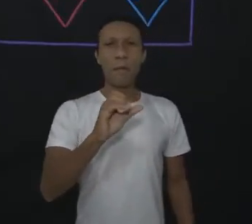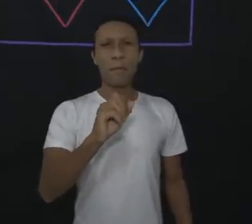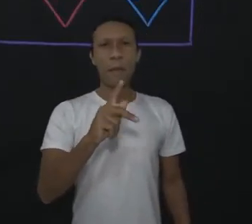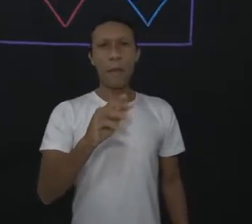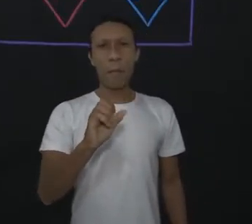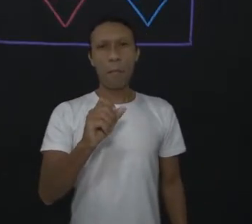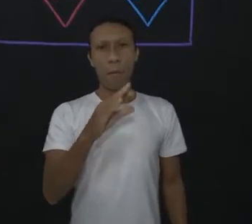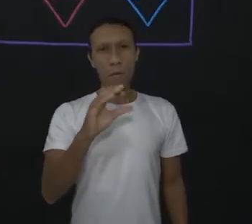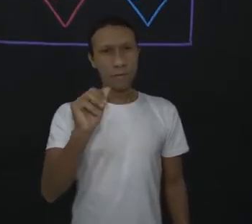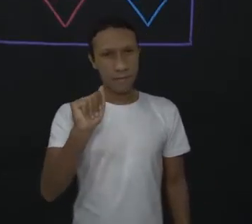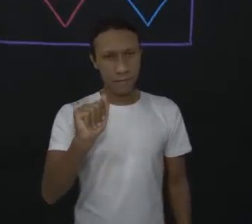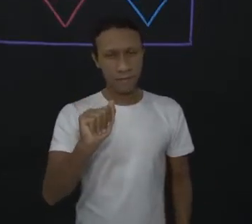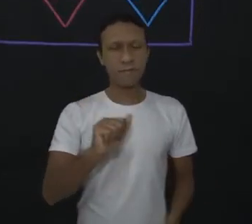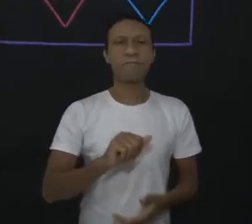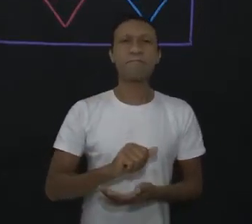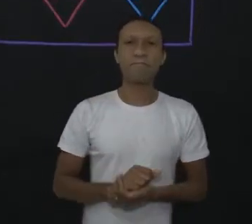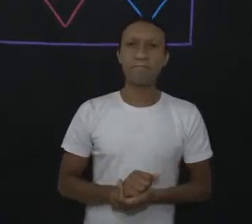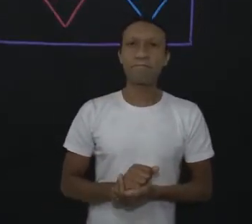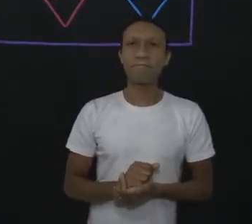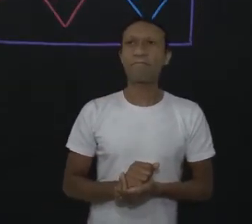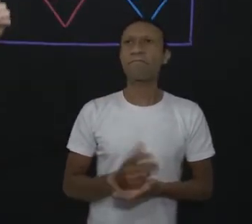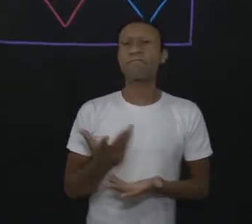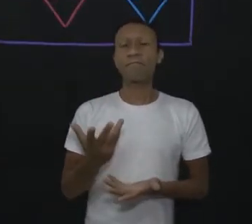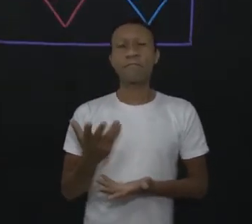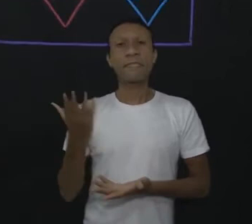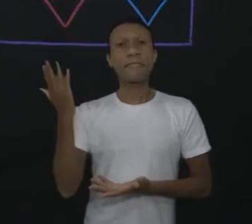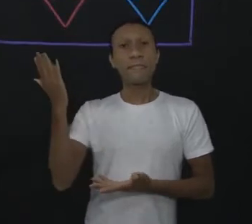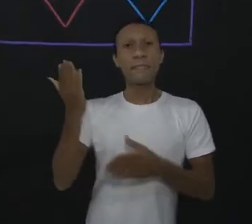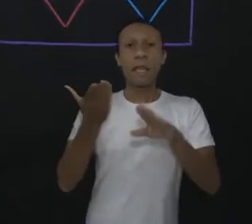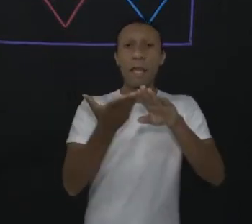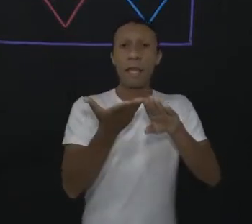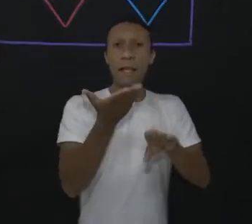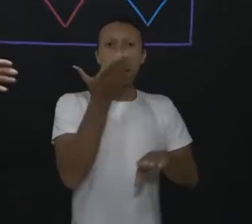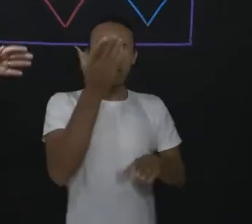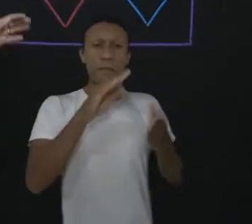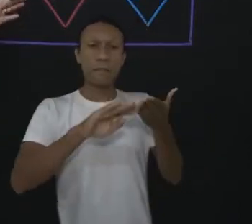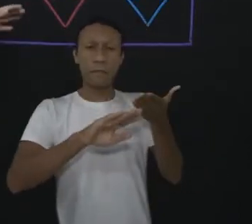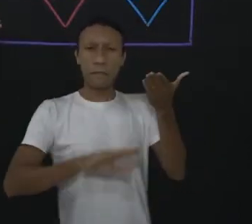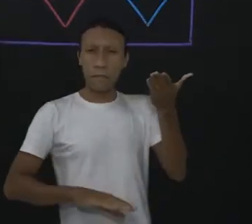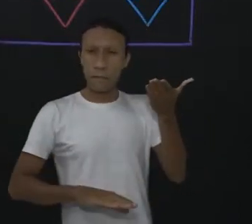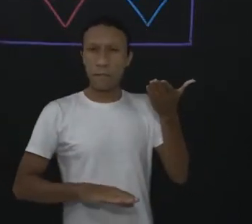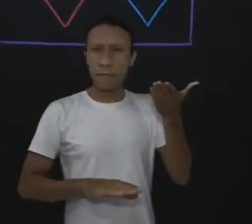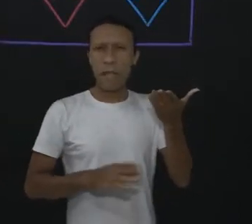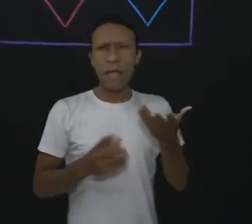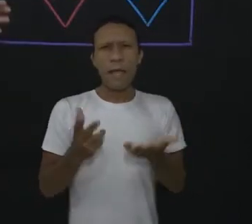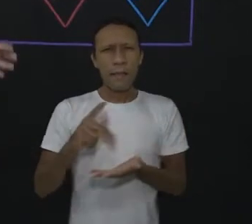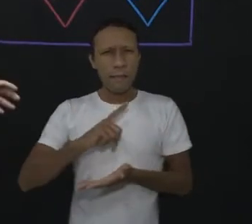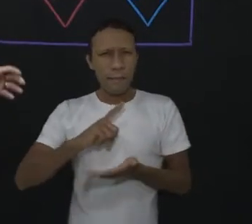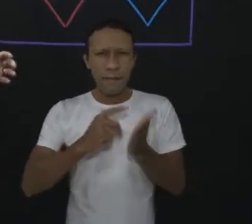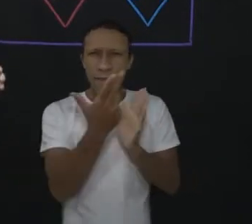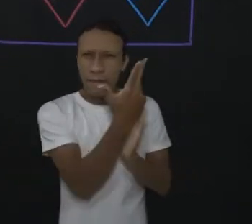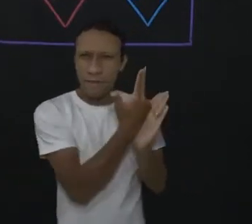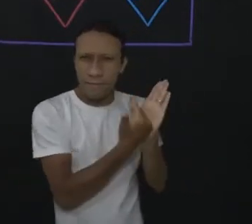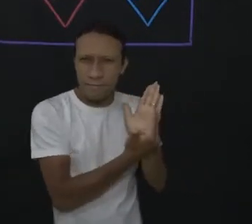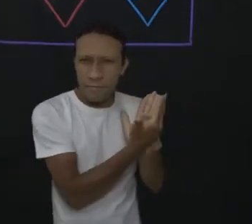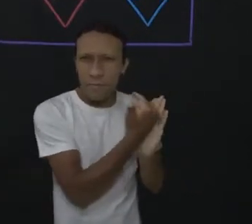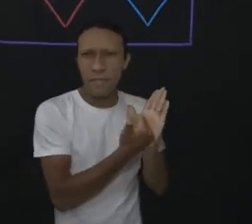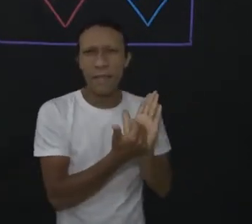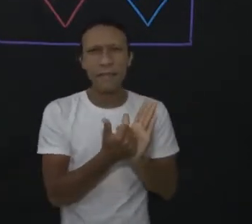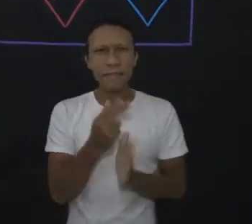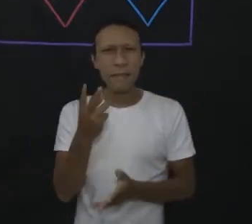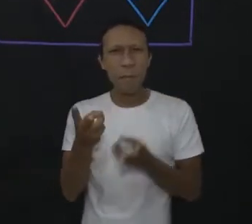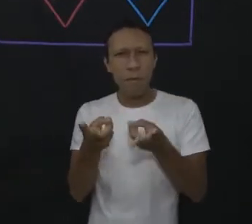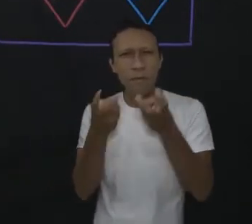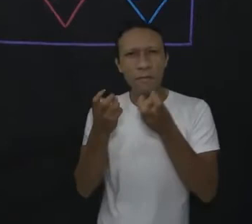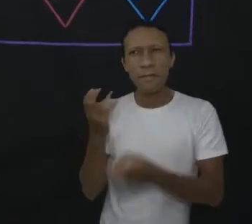Então, olha só, pessoal, grandezas diretamente proporcionais. Eu coloquei aqui para você, aqui do lado, um quadrinho para você ter